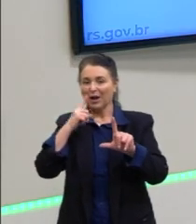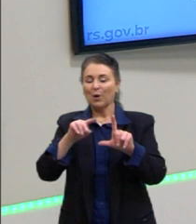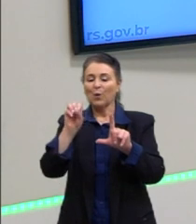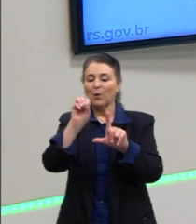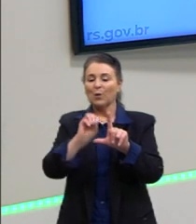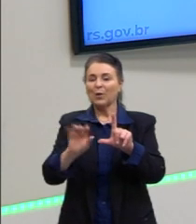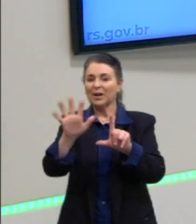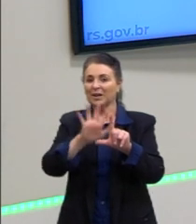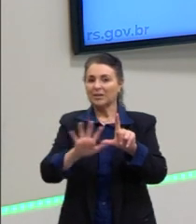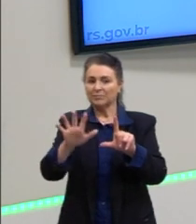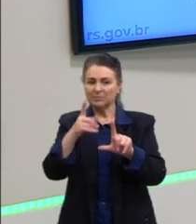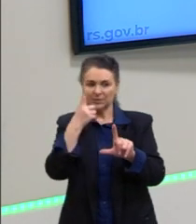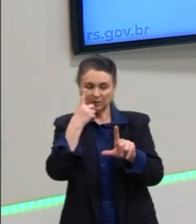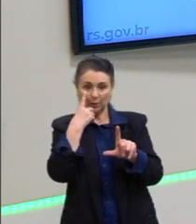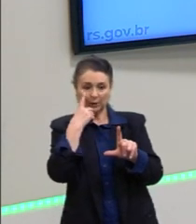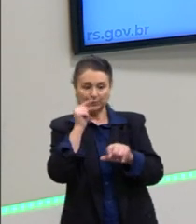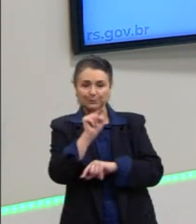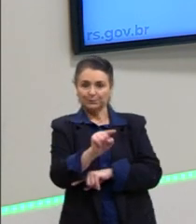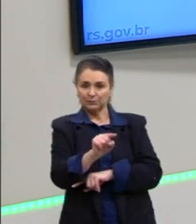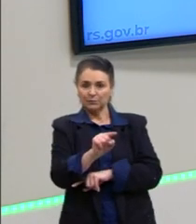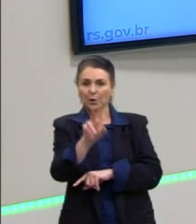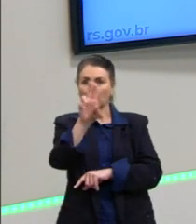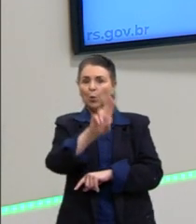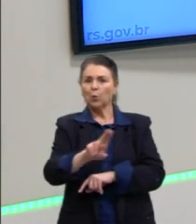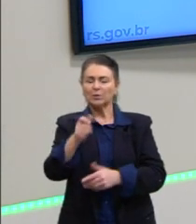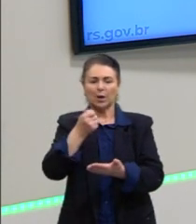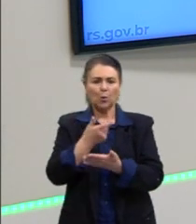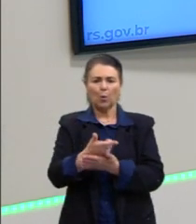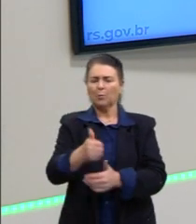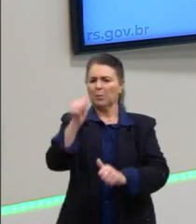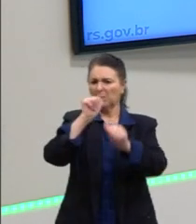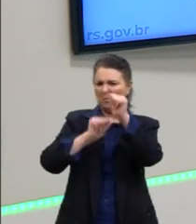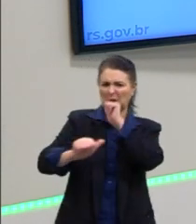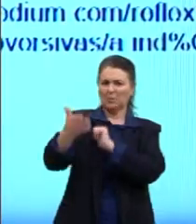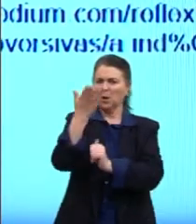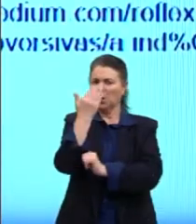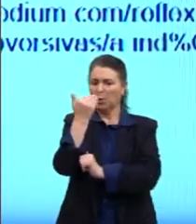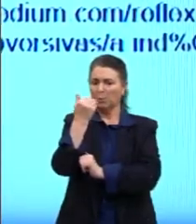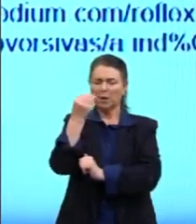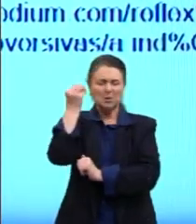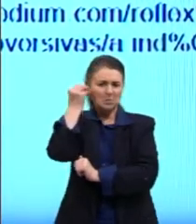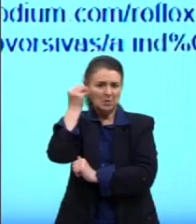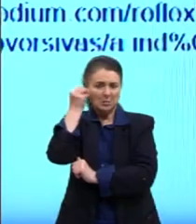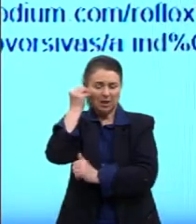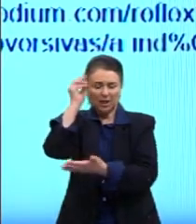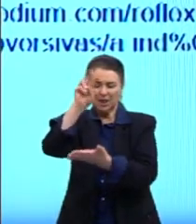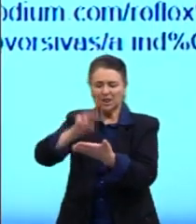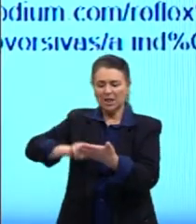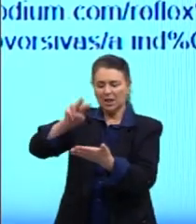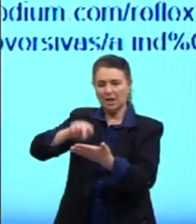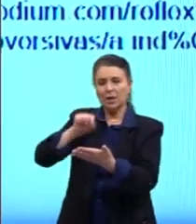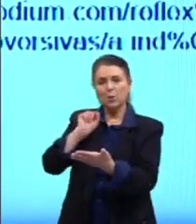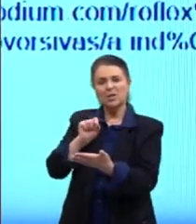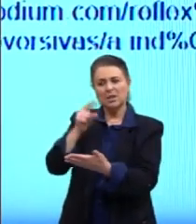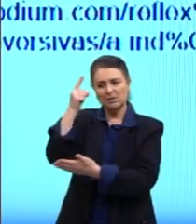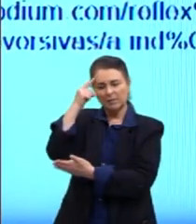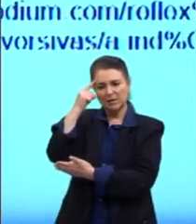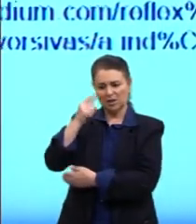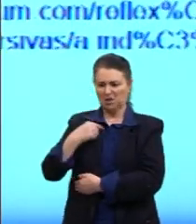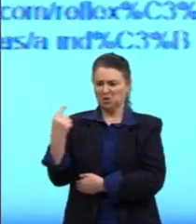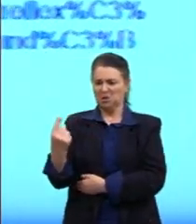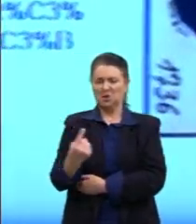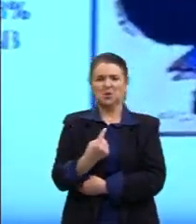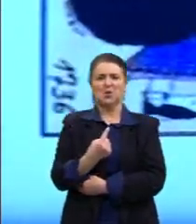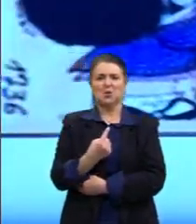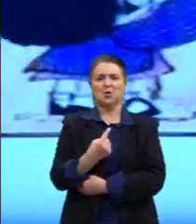Ela está assistindo no meio de comunicação, né? Use, compra, beba, coma, prove, leia o que eles pensam que nós somos